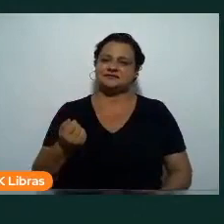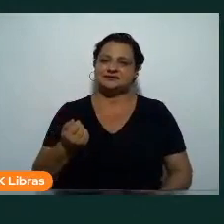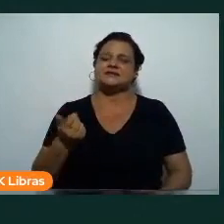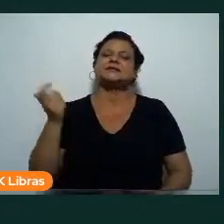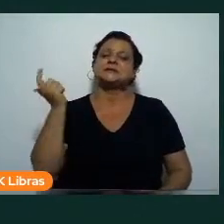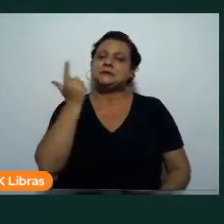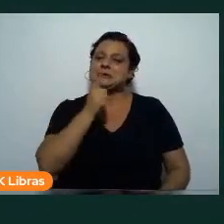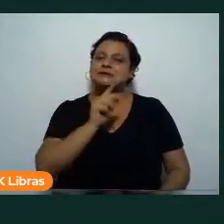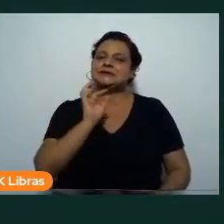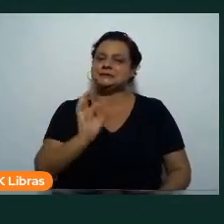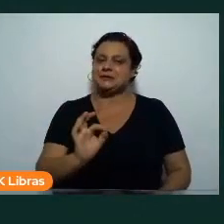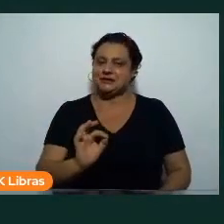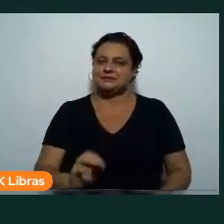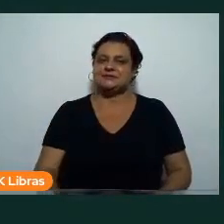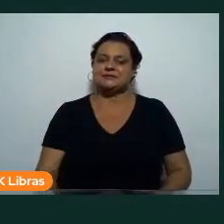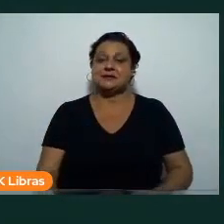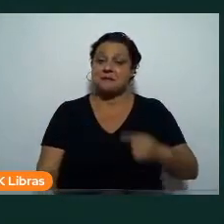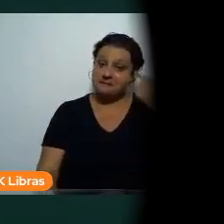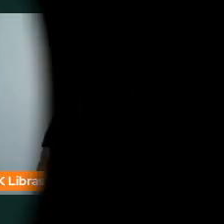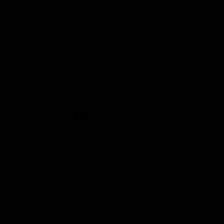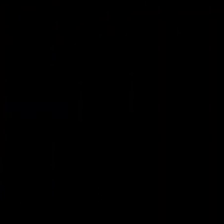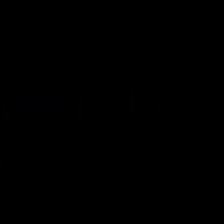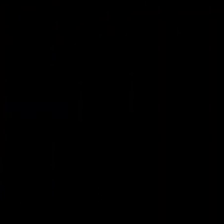diamante. Pensem nisso e bora brilhar. Tchau.